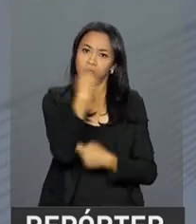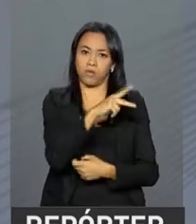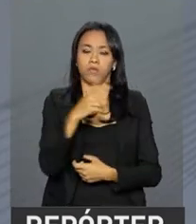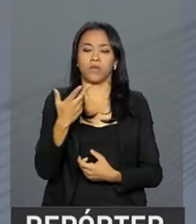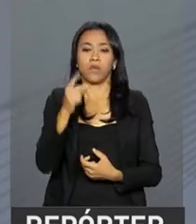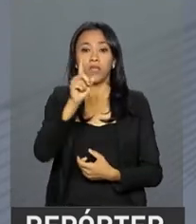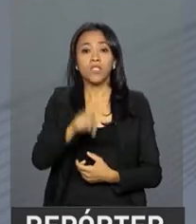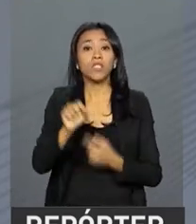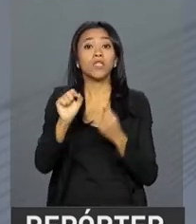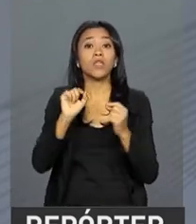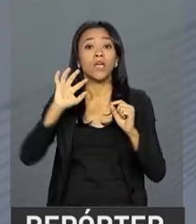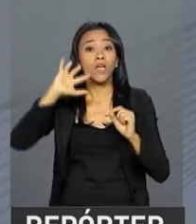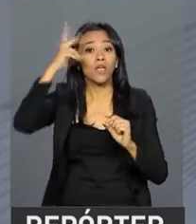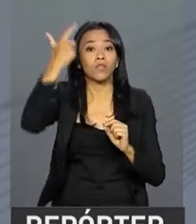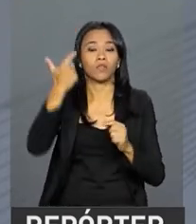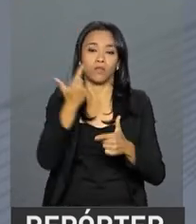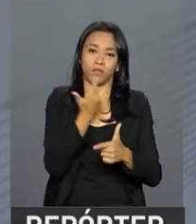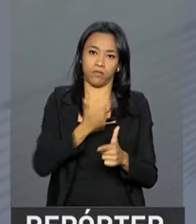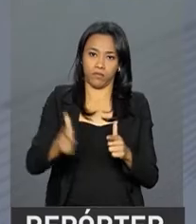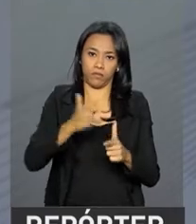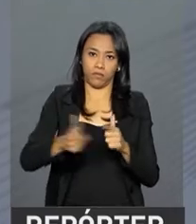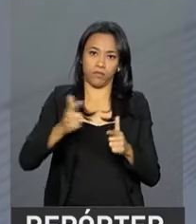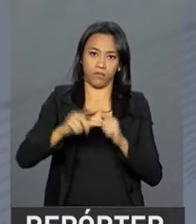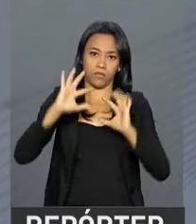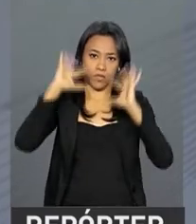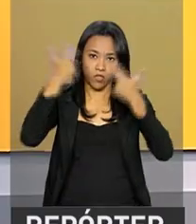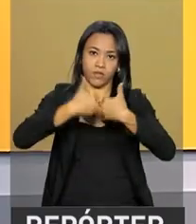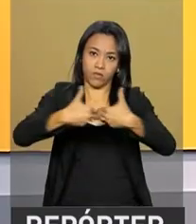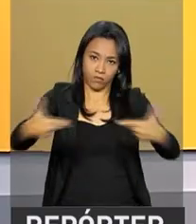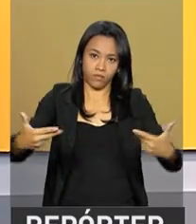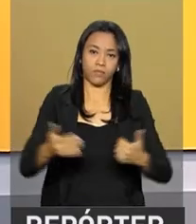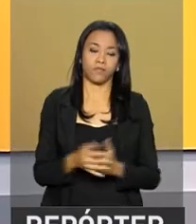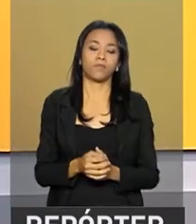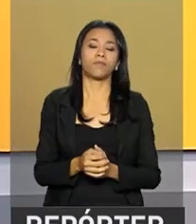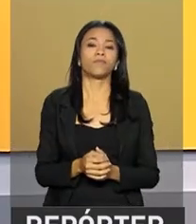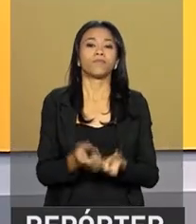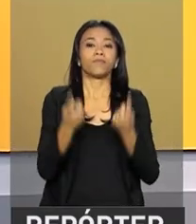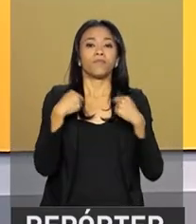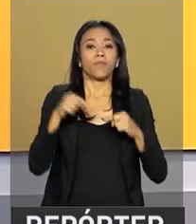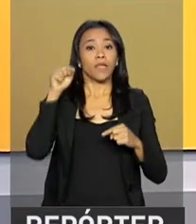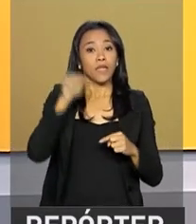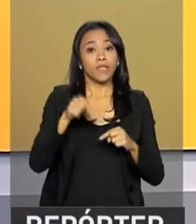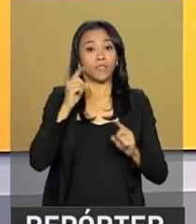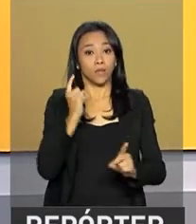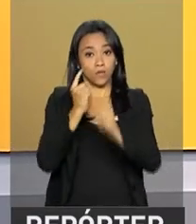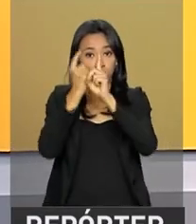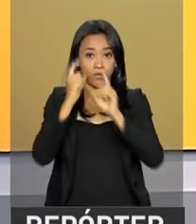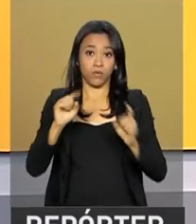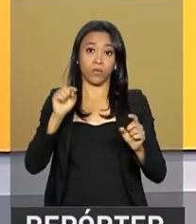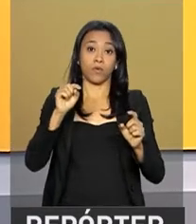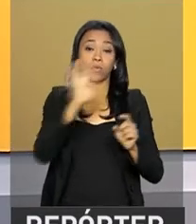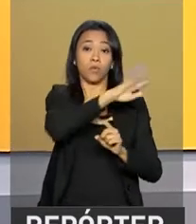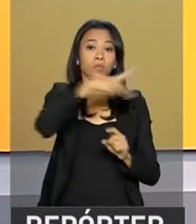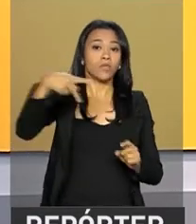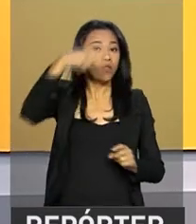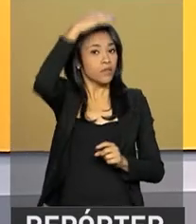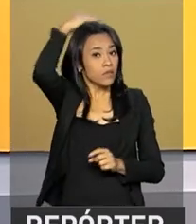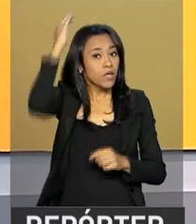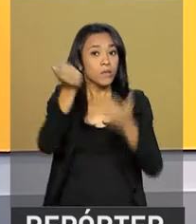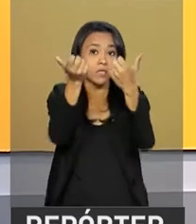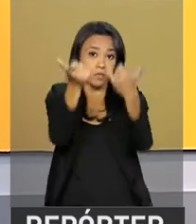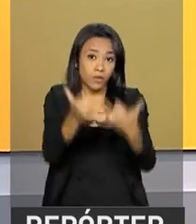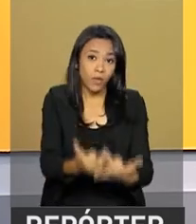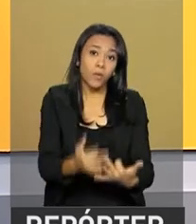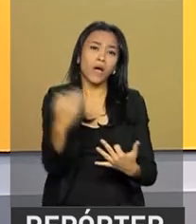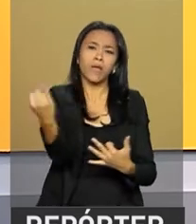necessidade de conciliar o Brasil, de reconciliar o Brasil. Na cerimônia, o presidente Michel Temer reafirmou a importância